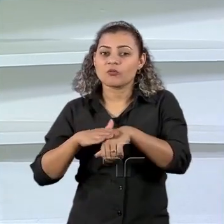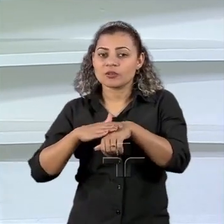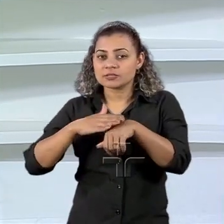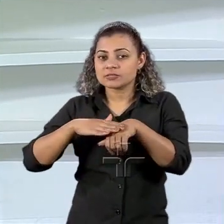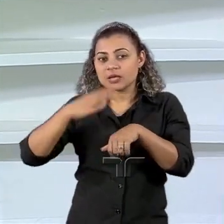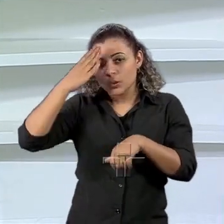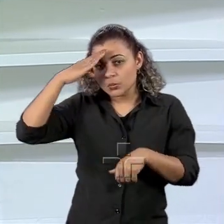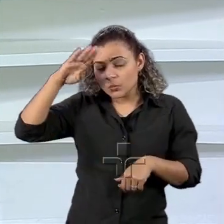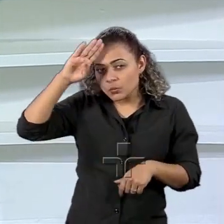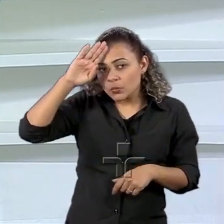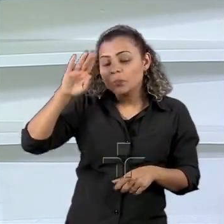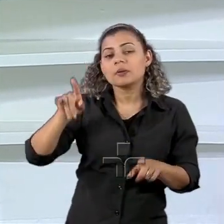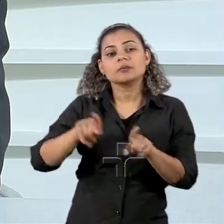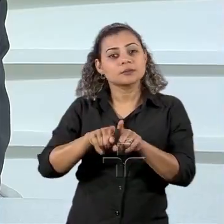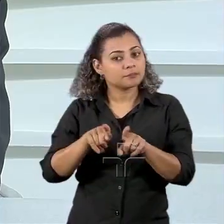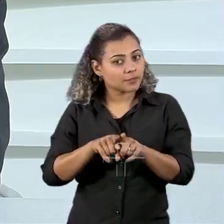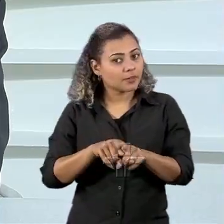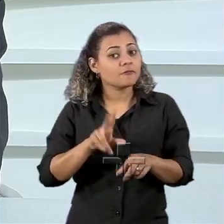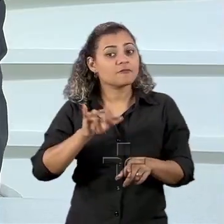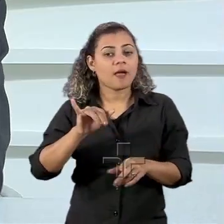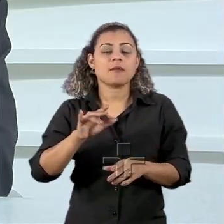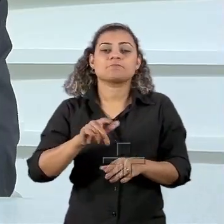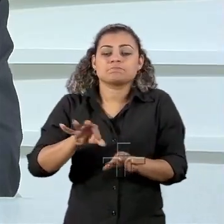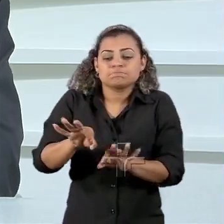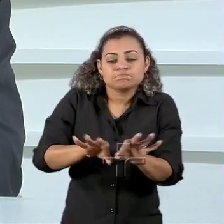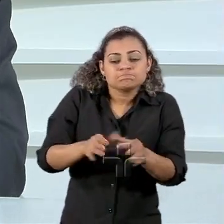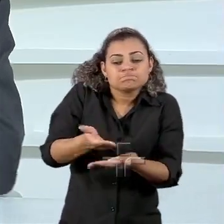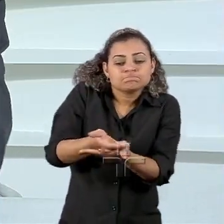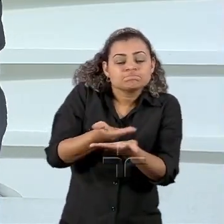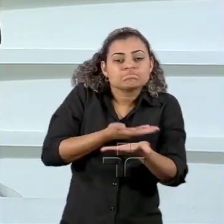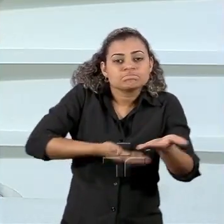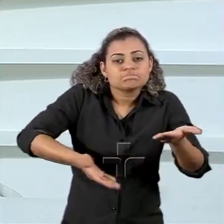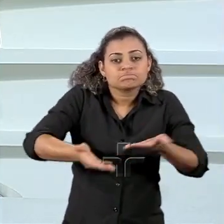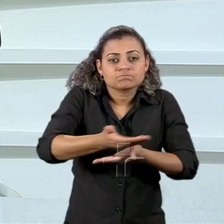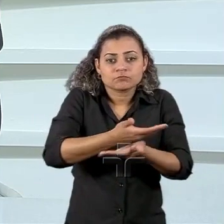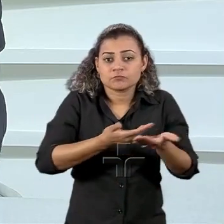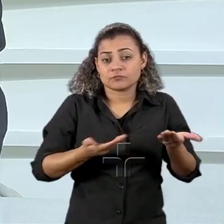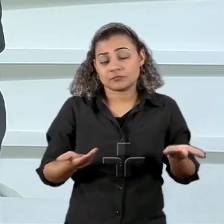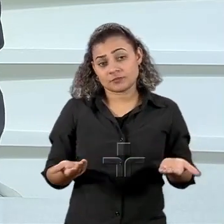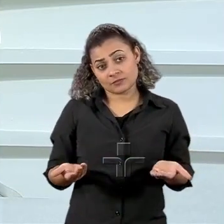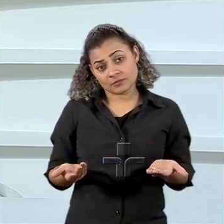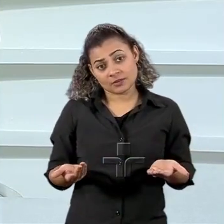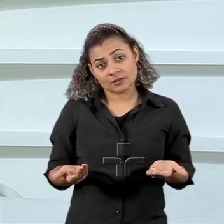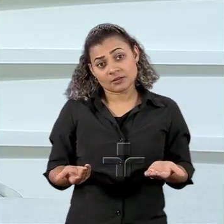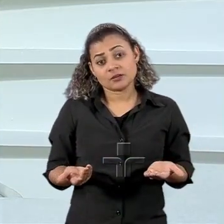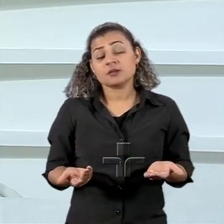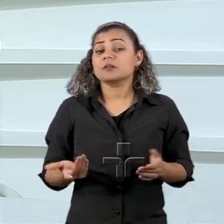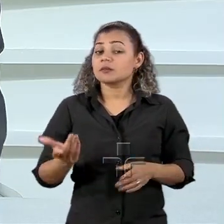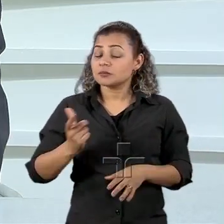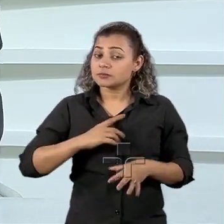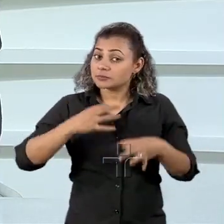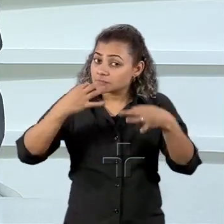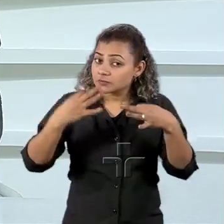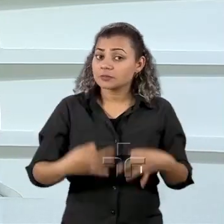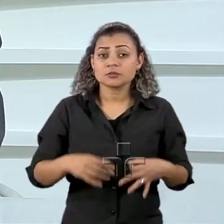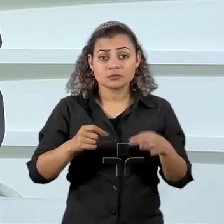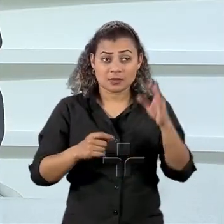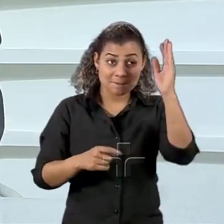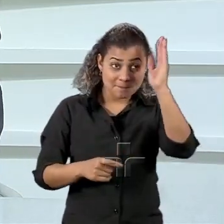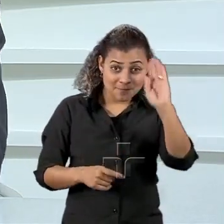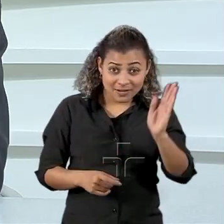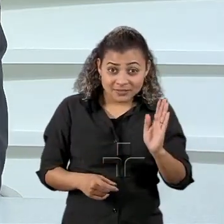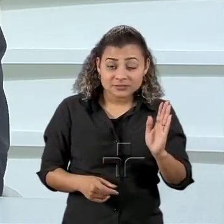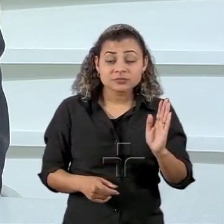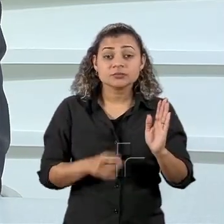Unasul e assumir esse papel é um exemplo de interesse absoluto o Brasil como